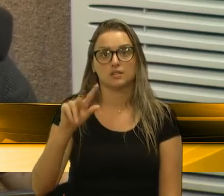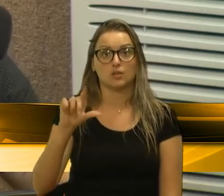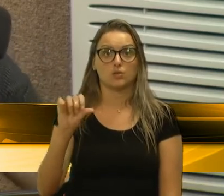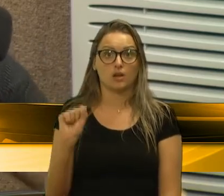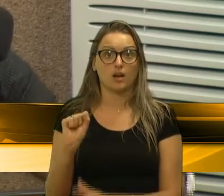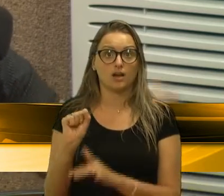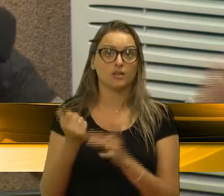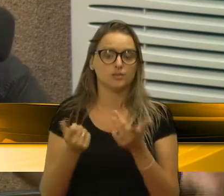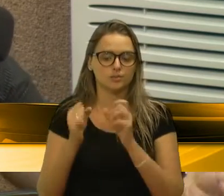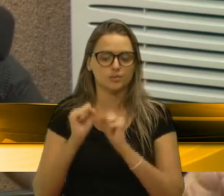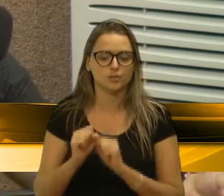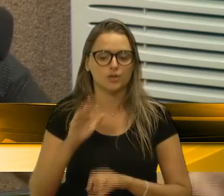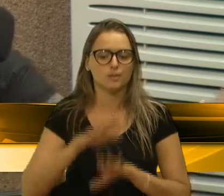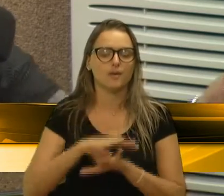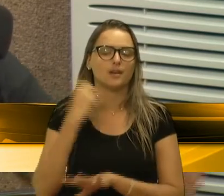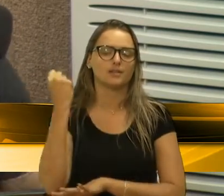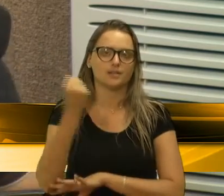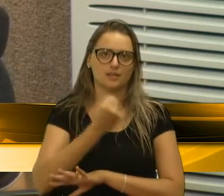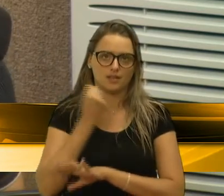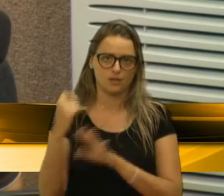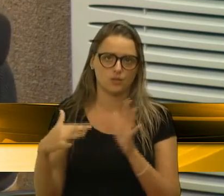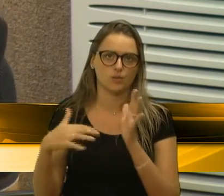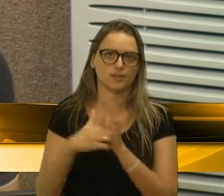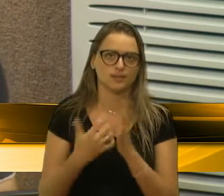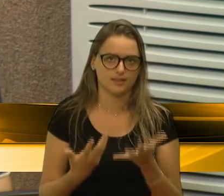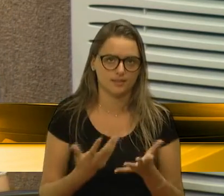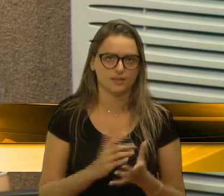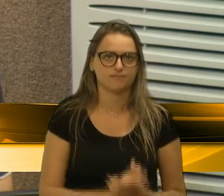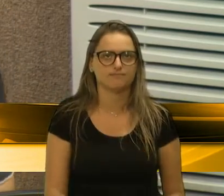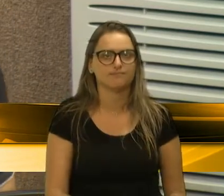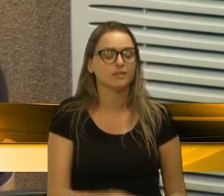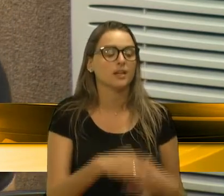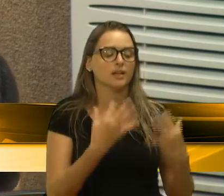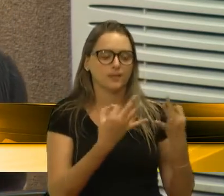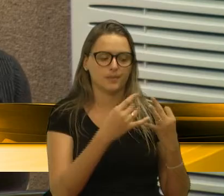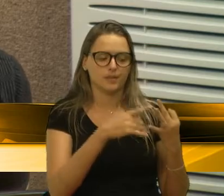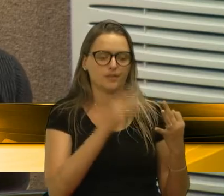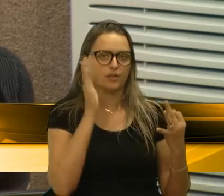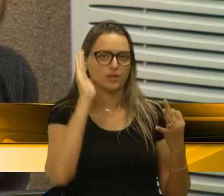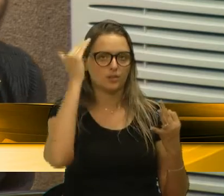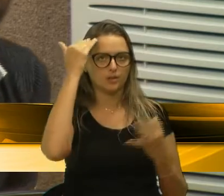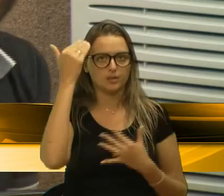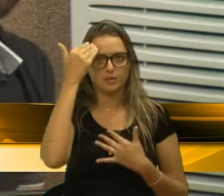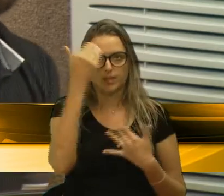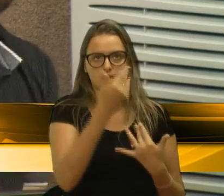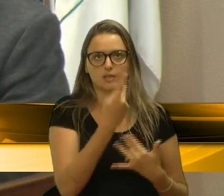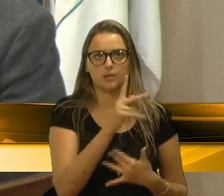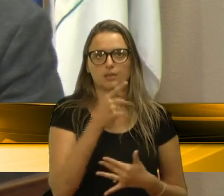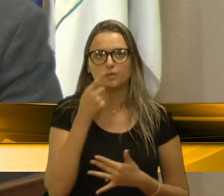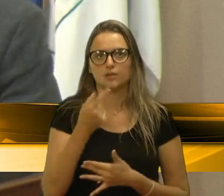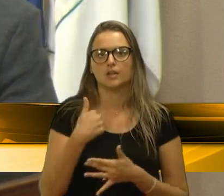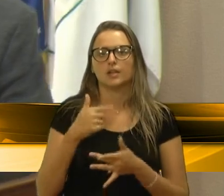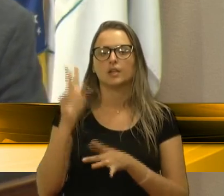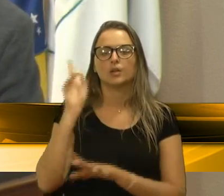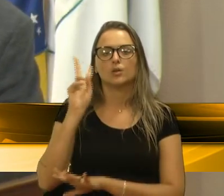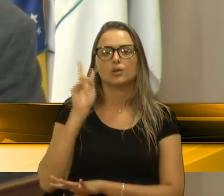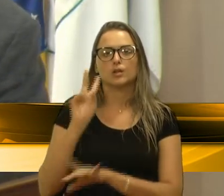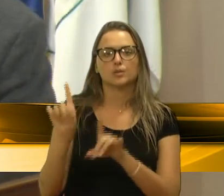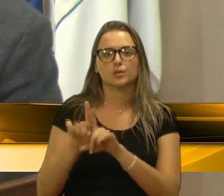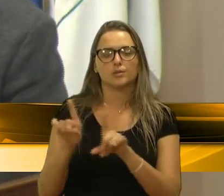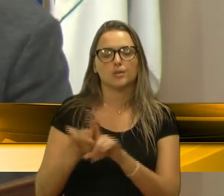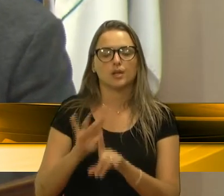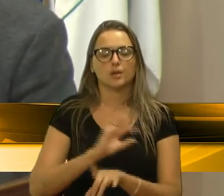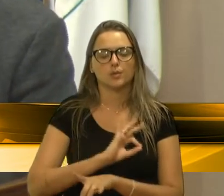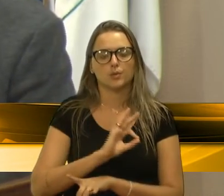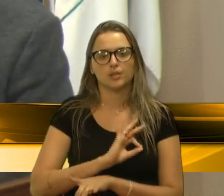sido muito maior o desastre do que foi com aqueles três jovens. Perfeito, vereador Felipe. Muito obrigado pela sua contribuição. E lembro também que, numa das ações da Polícia